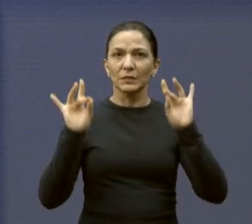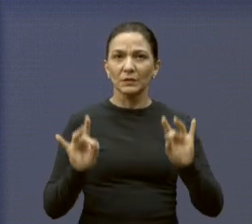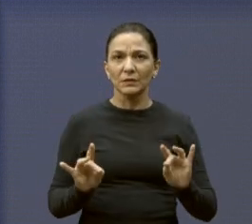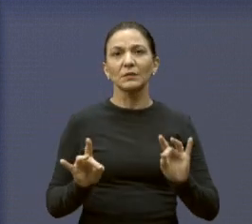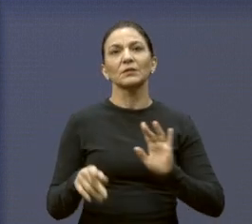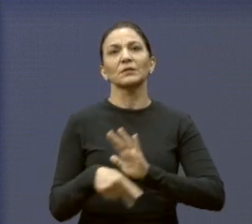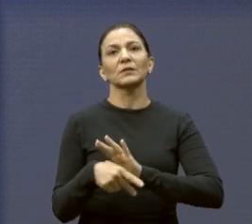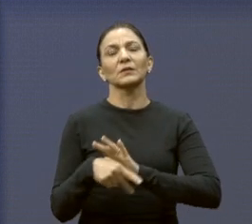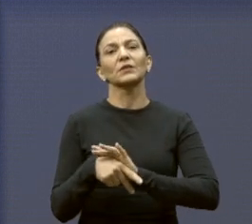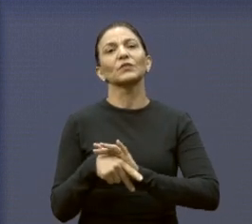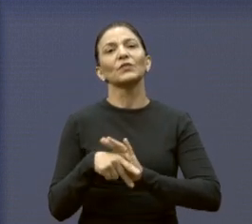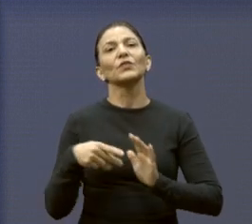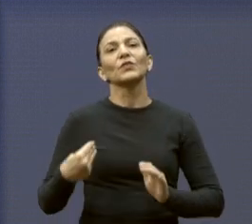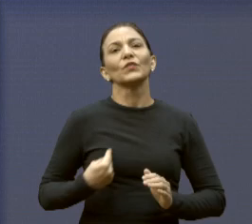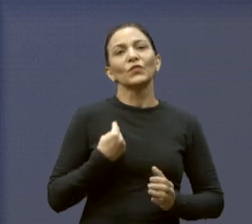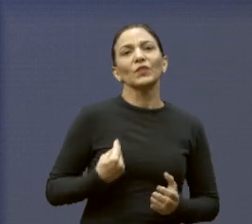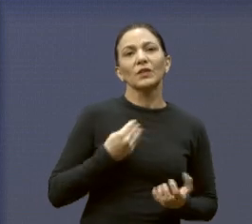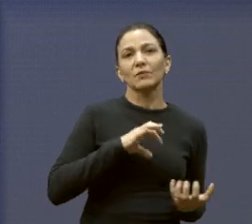suas vidas. Muito obrigado.